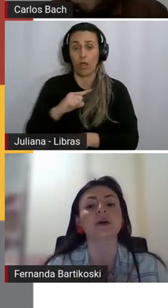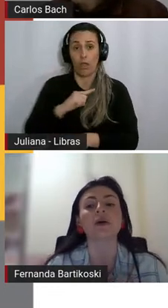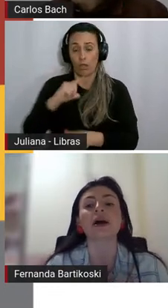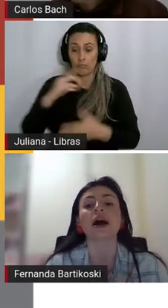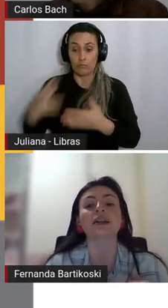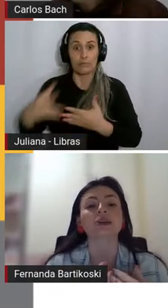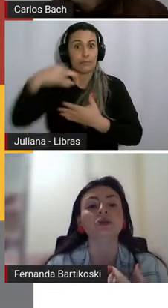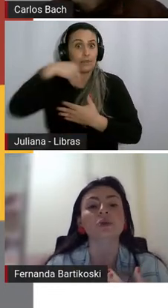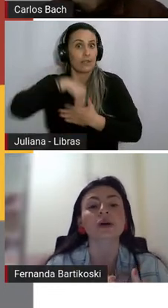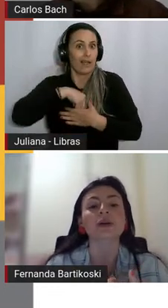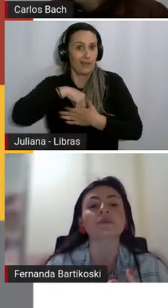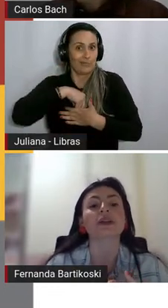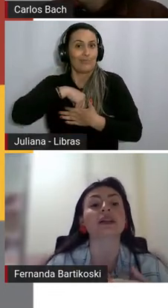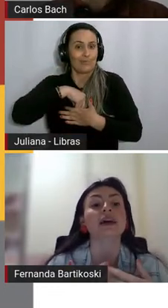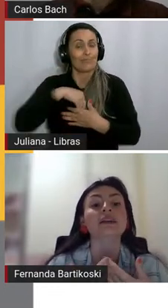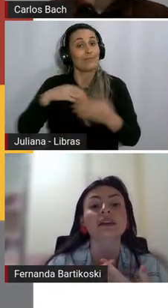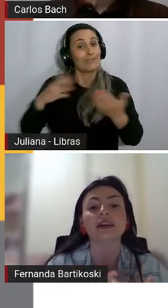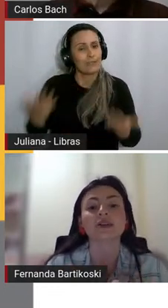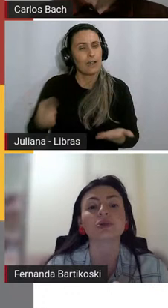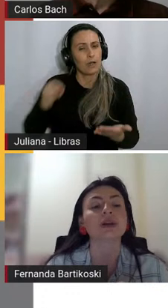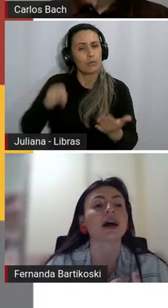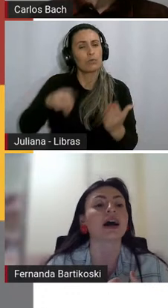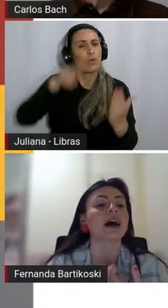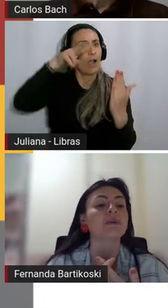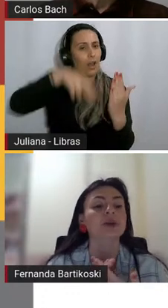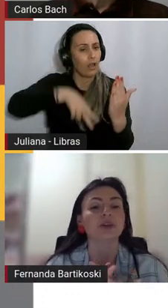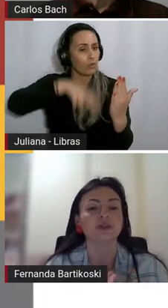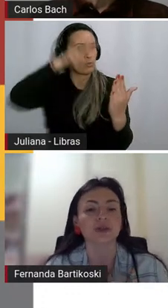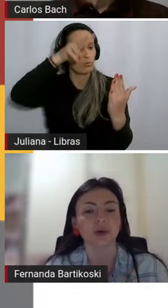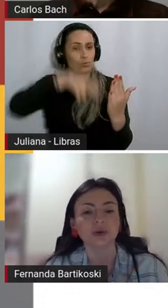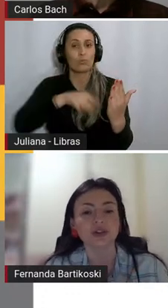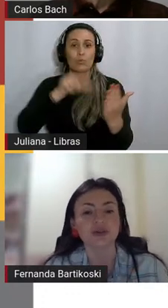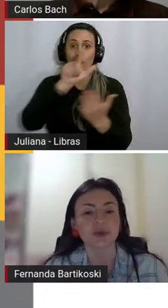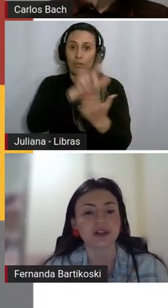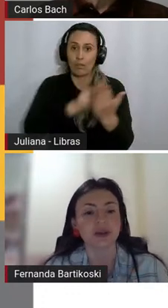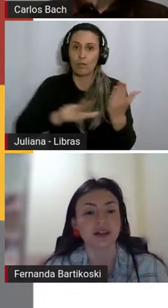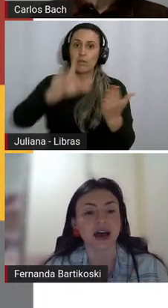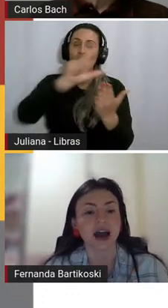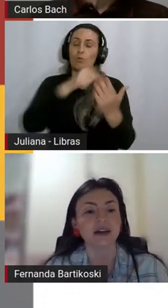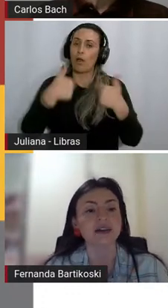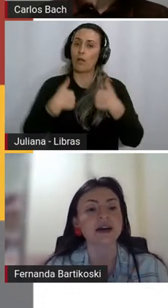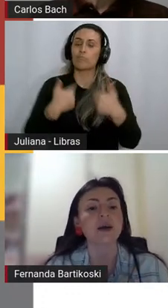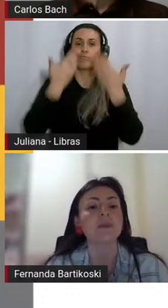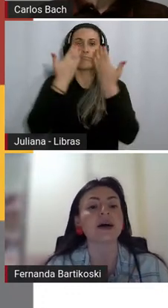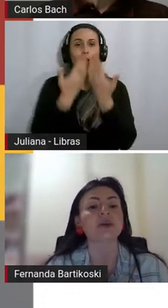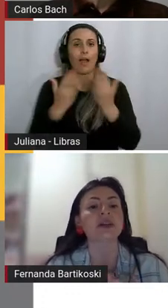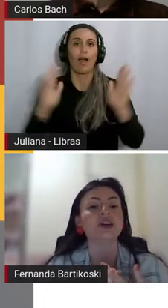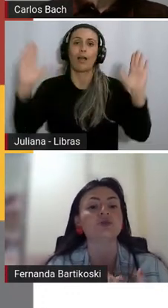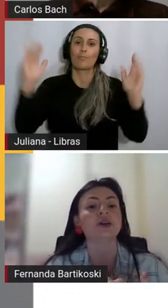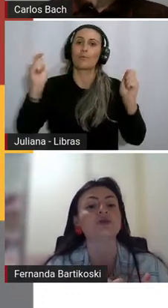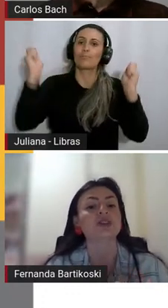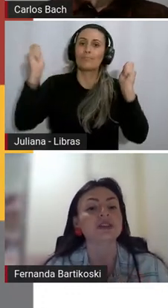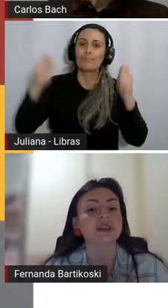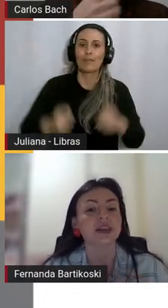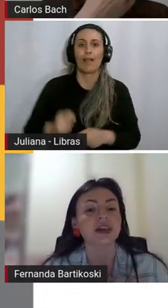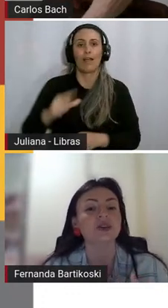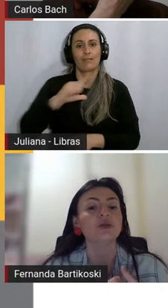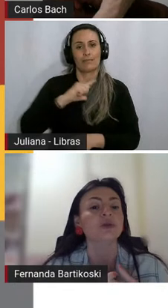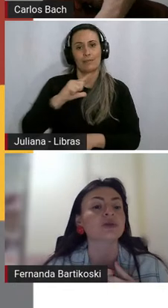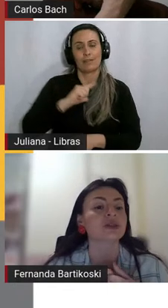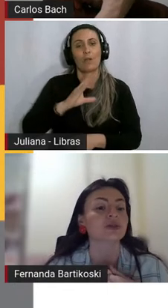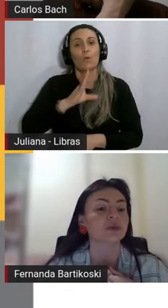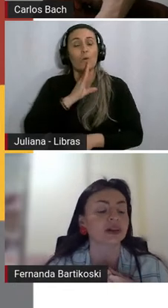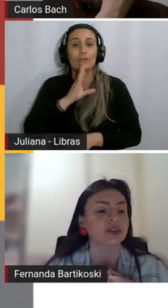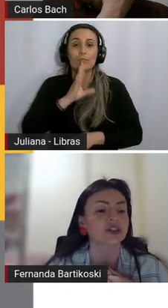Então, a leitura, ler literatura, abre horizontes de possibilidades para o entendimento de si